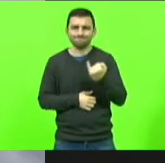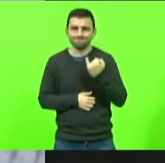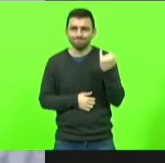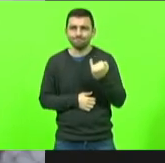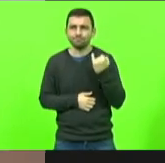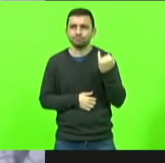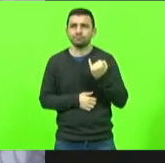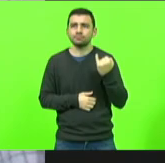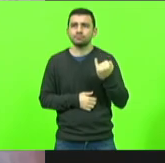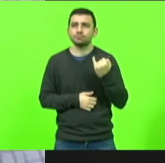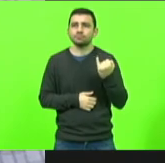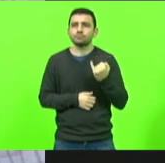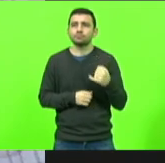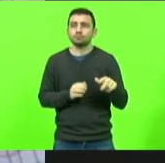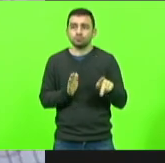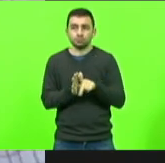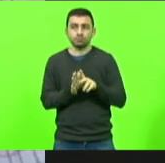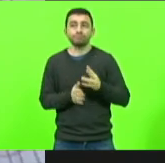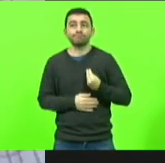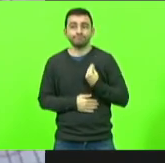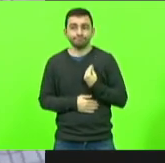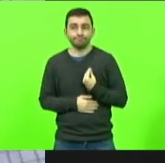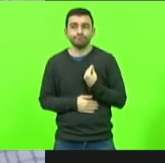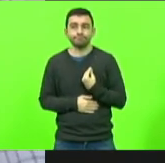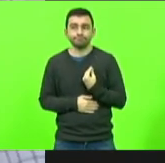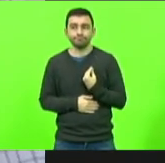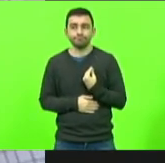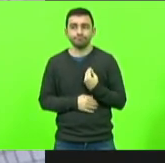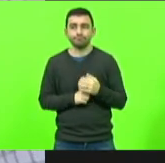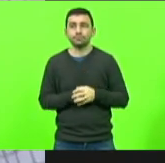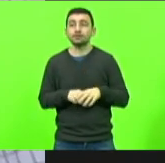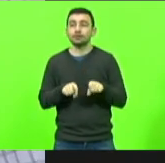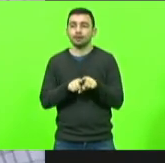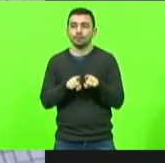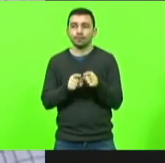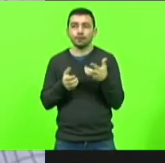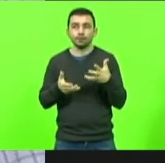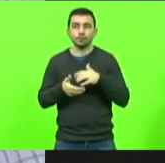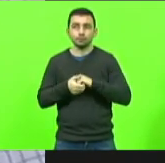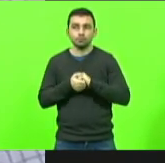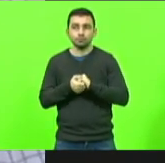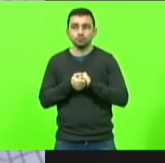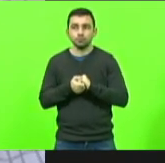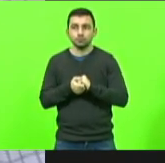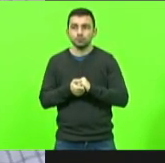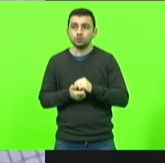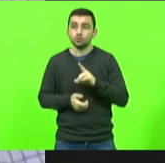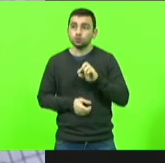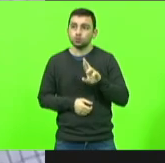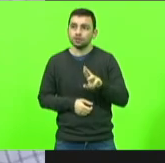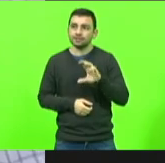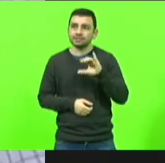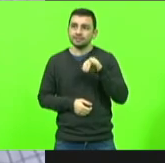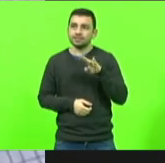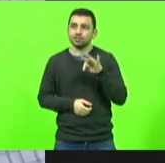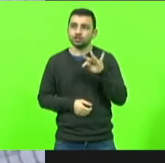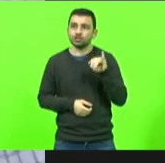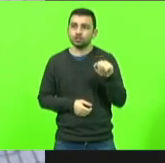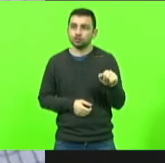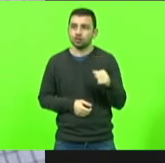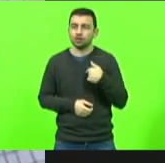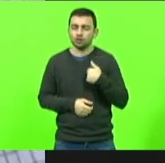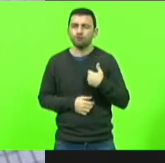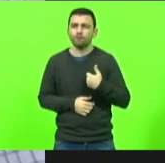na nossa vida eu também quero cumprimentar a doutora Cíntia doutora Cíntia eu tenho uma